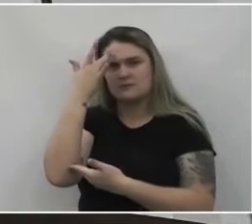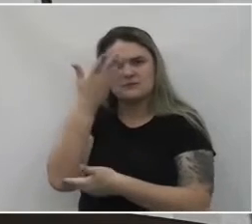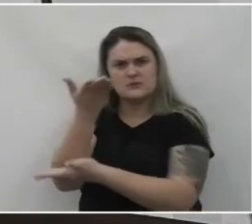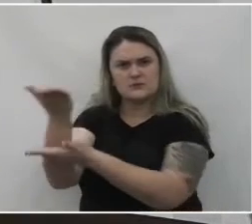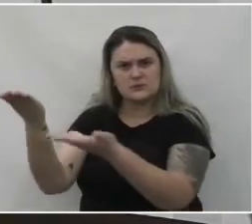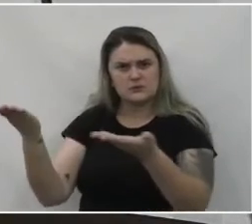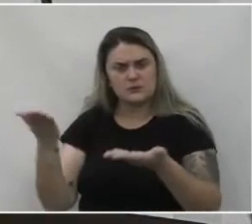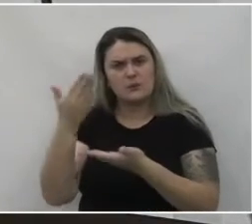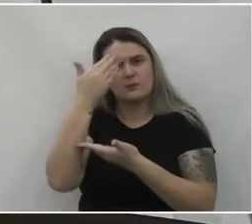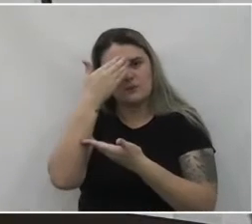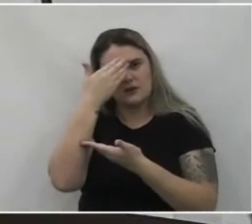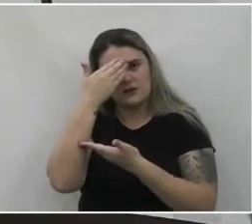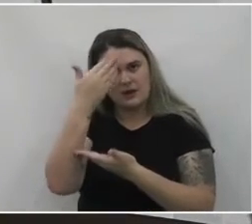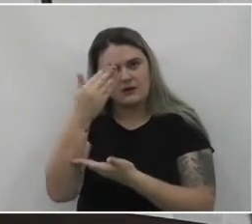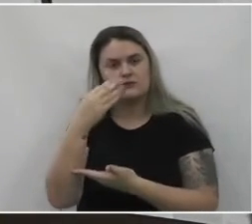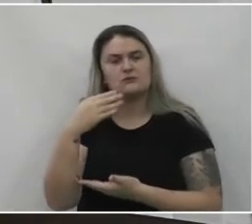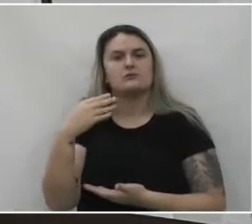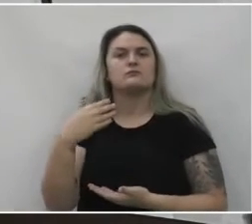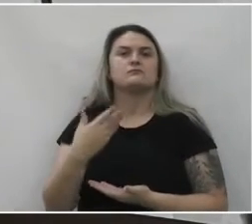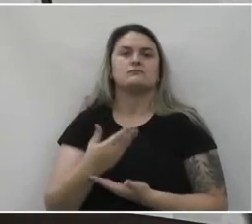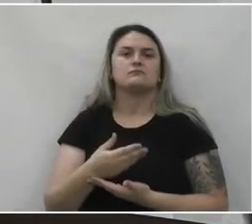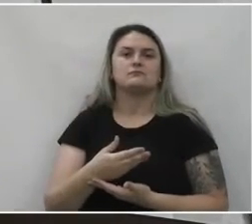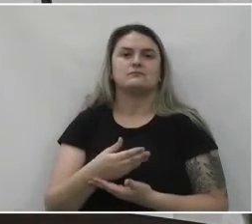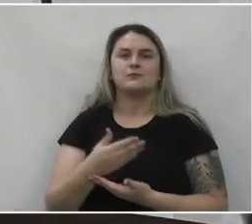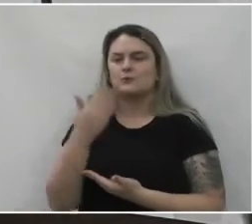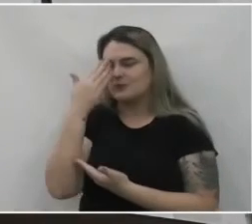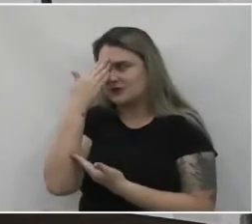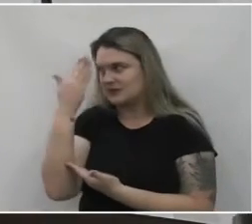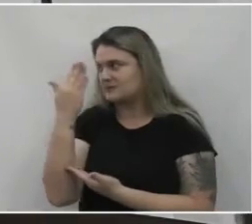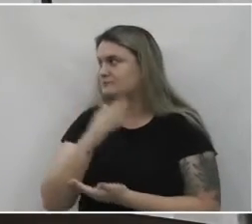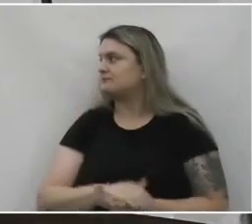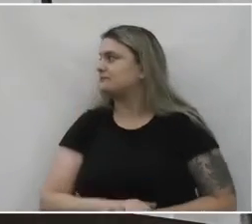Obrigada por nos ouvir. Sou grata.